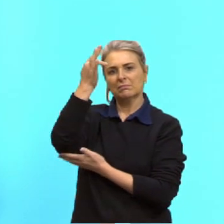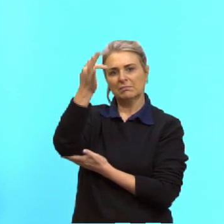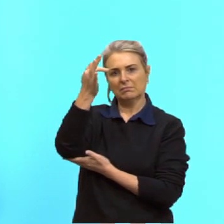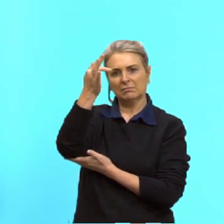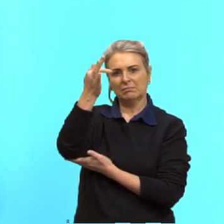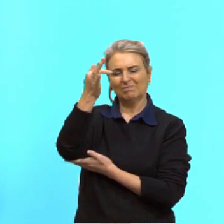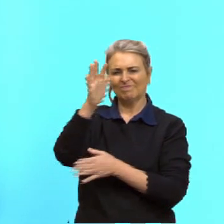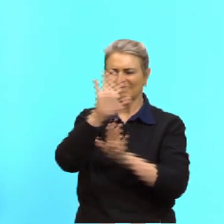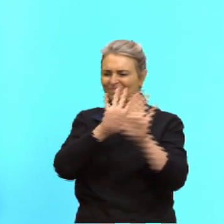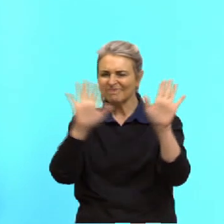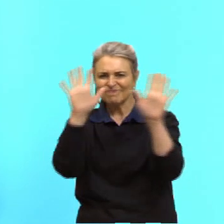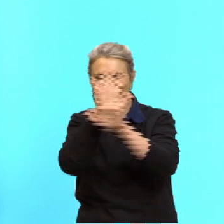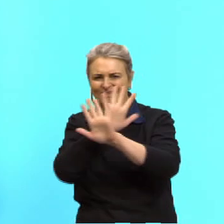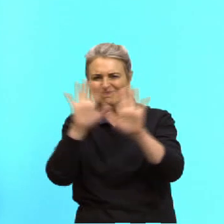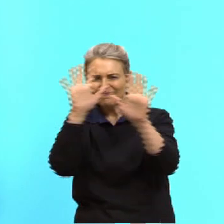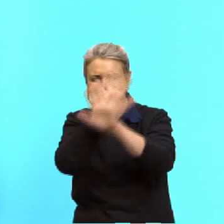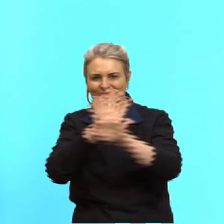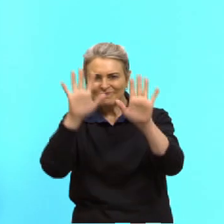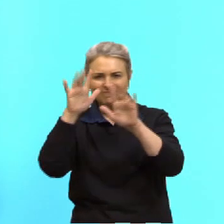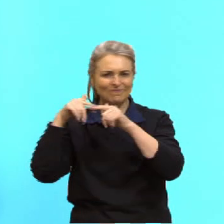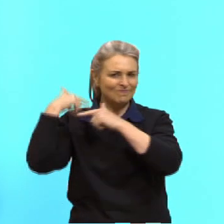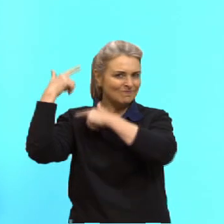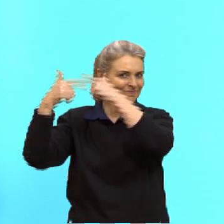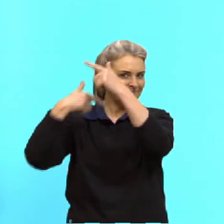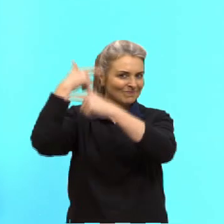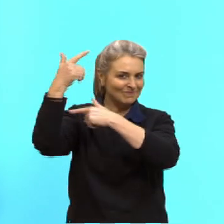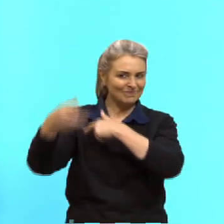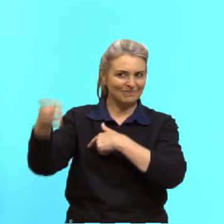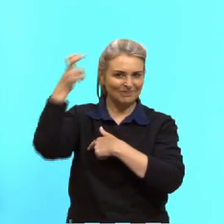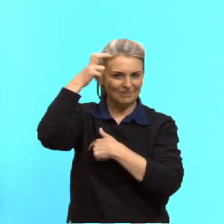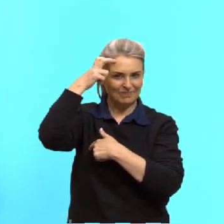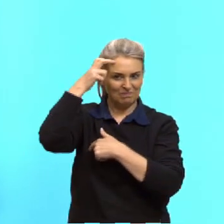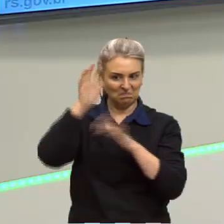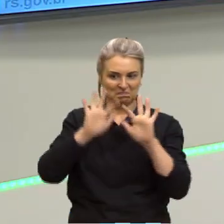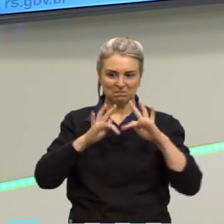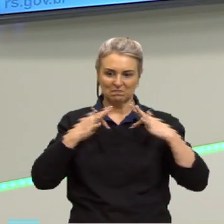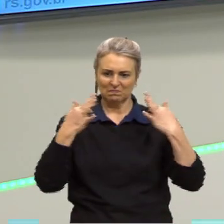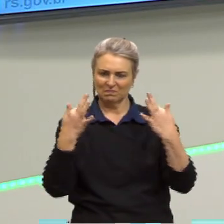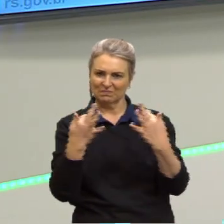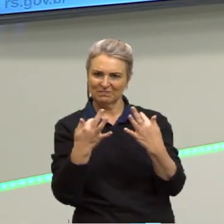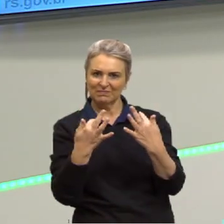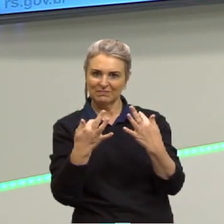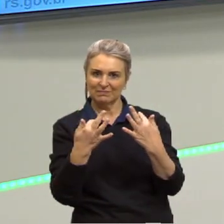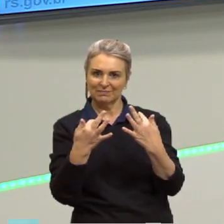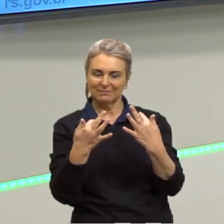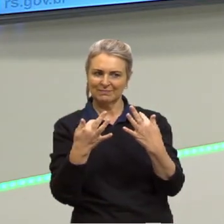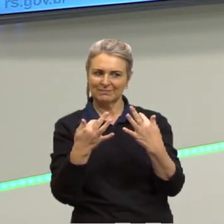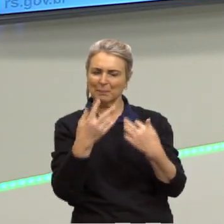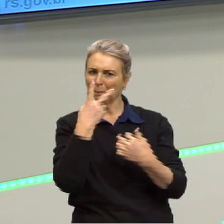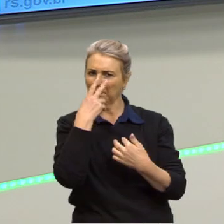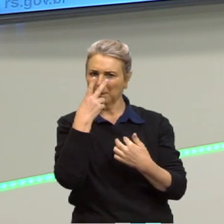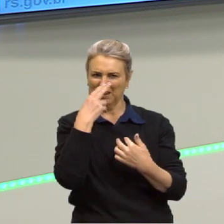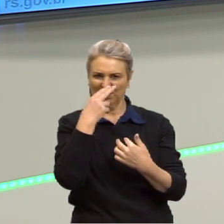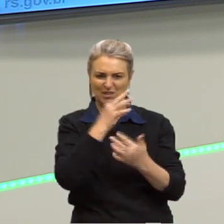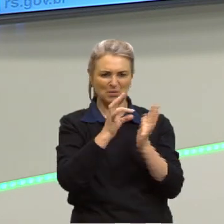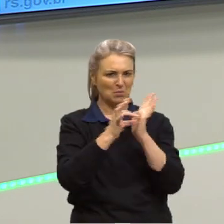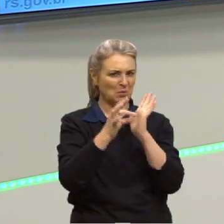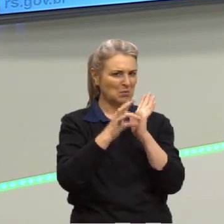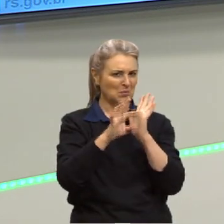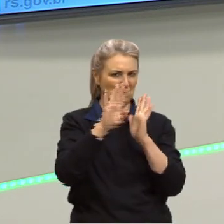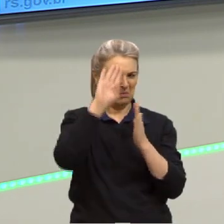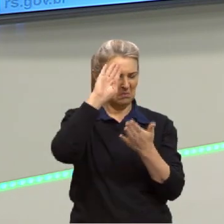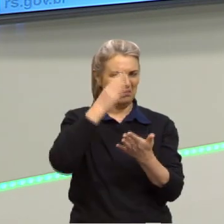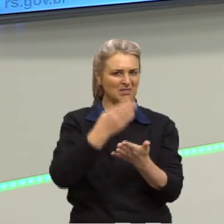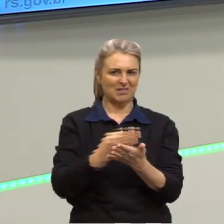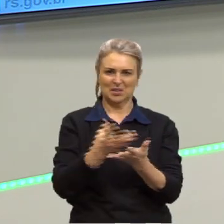ofuscada pelas tradições e culturas familiares, ele não me parece muito confiante ali no texto. Quando